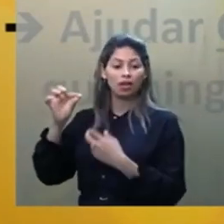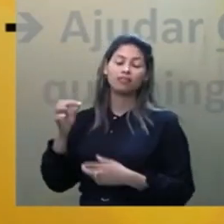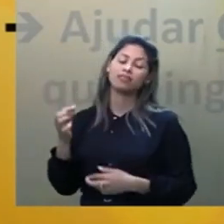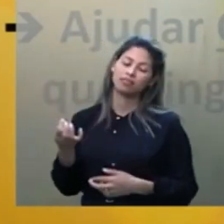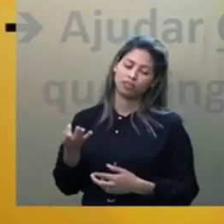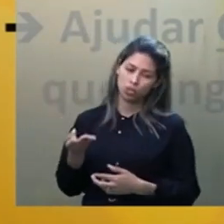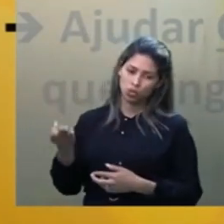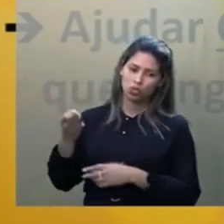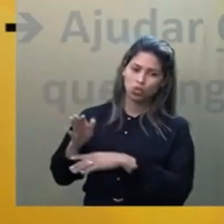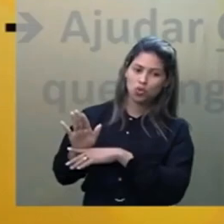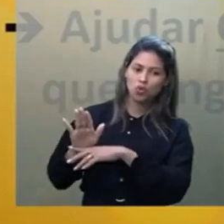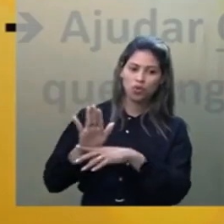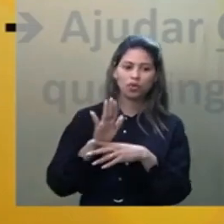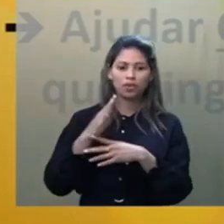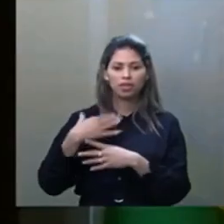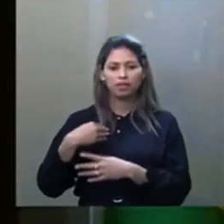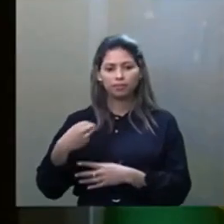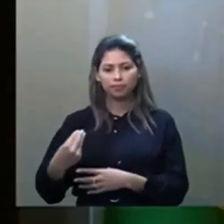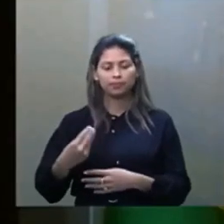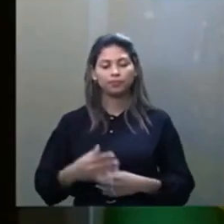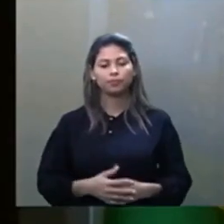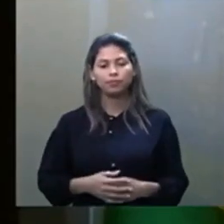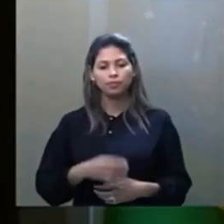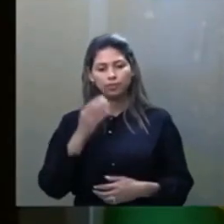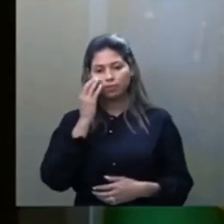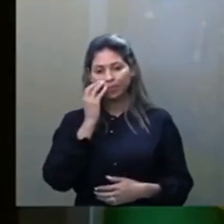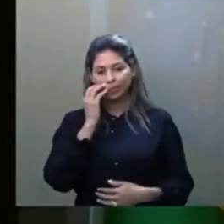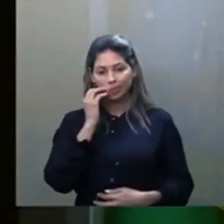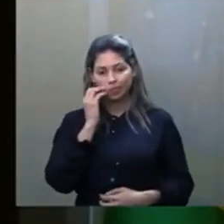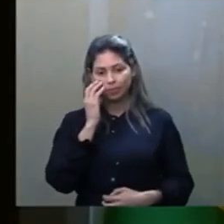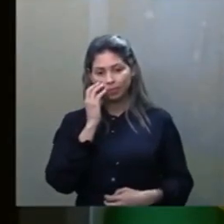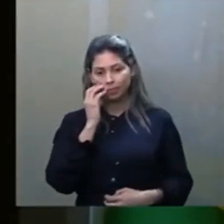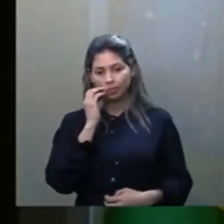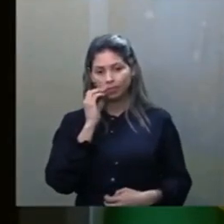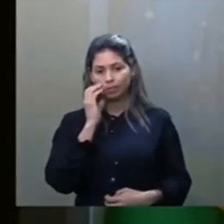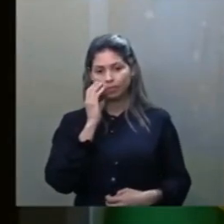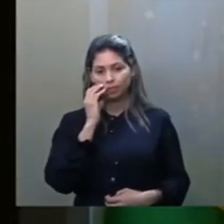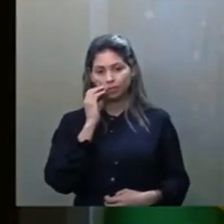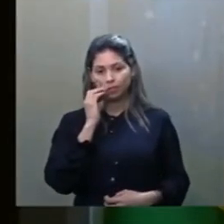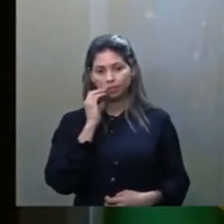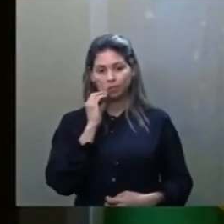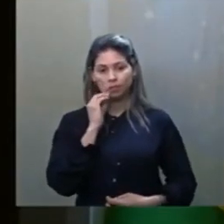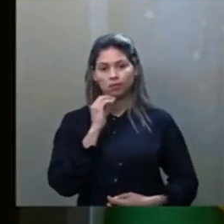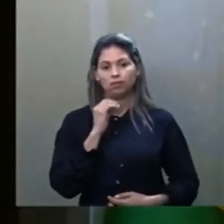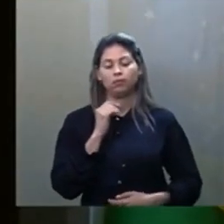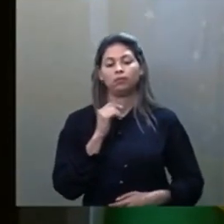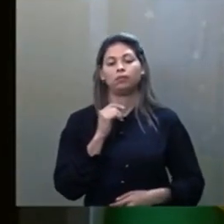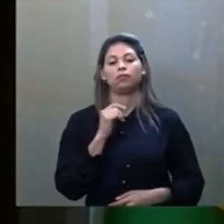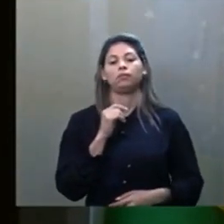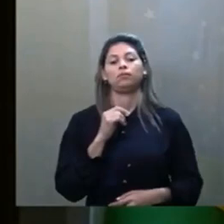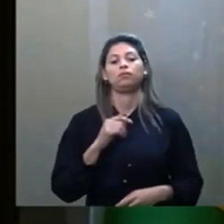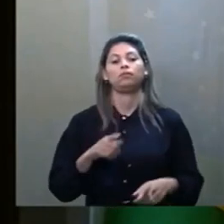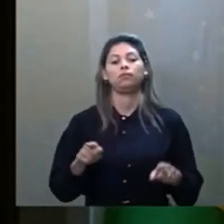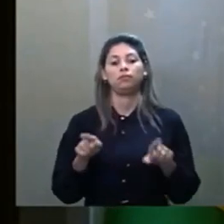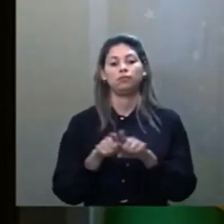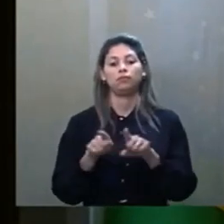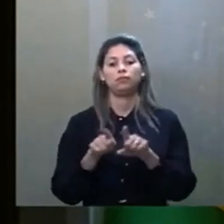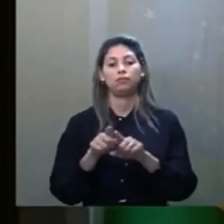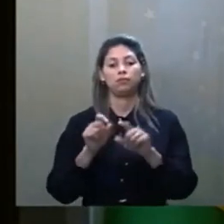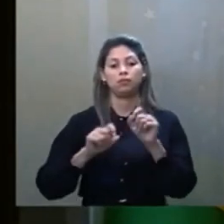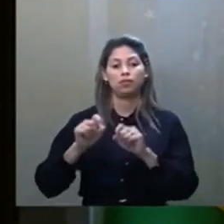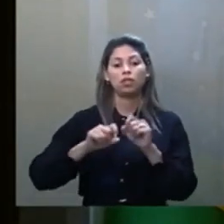trazer uma citação, não é? Sobre legalização do aborto, que é uma pauta dessa casa. E nós temos